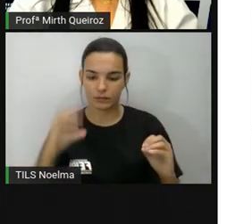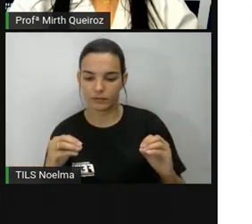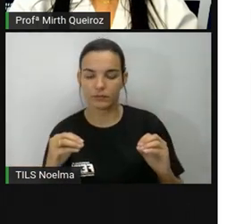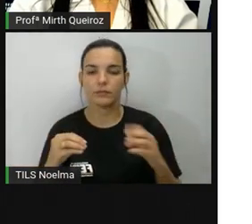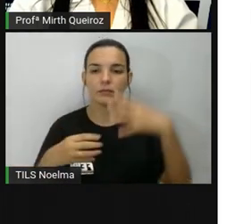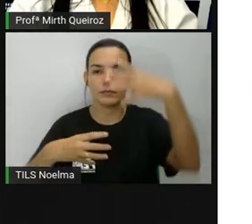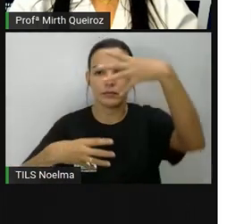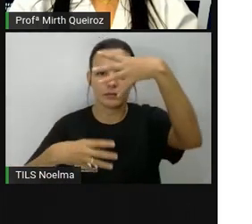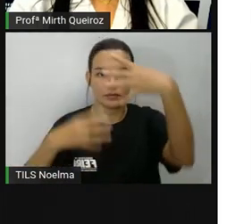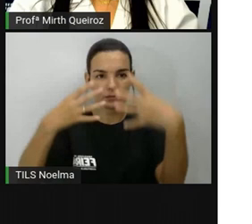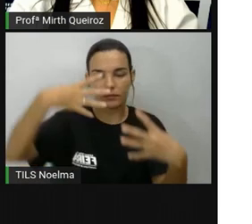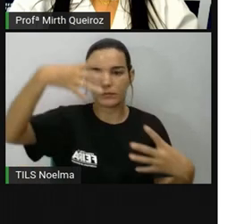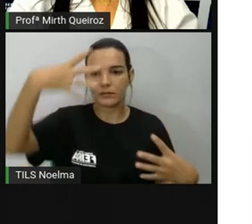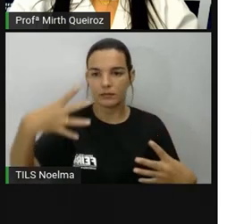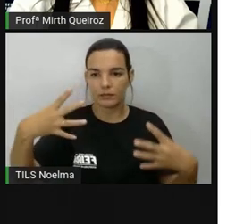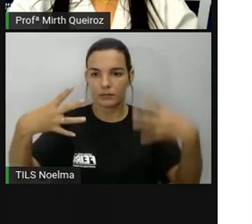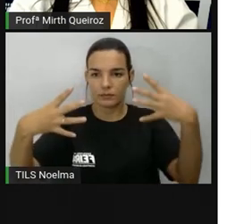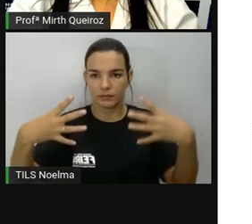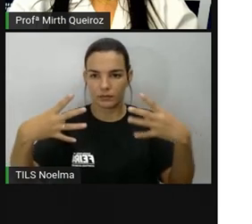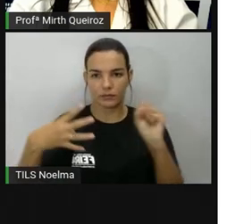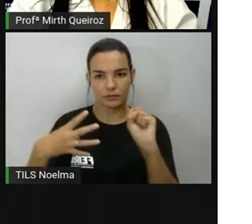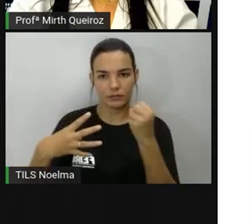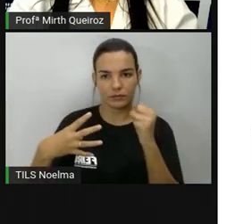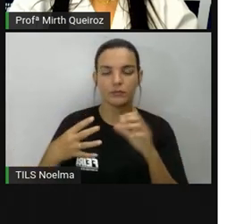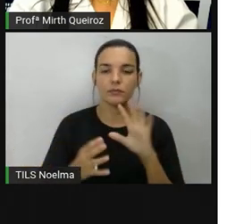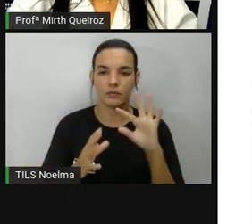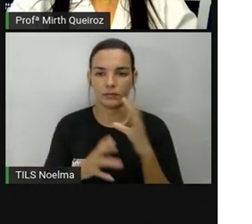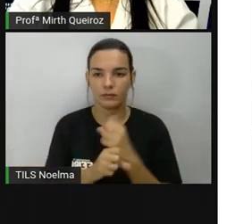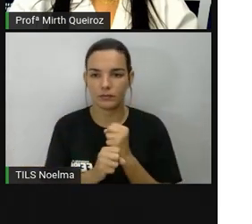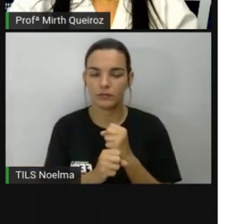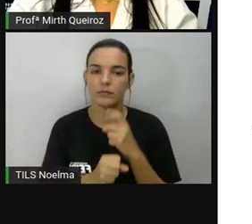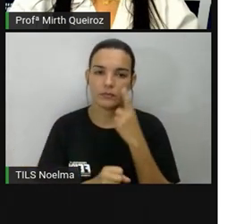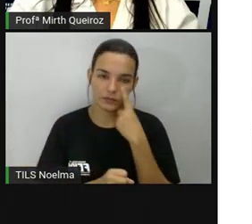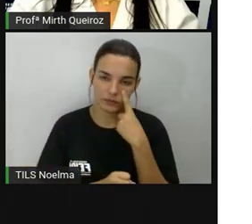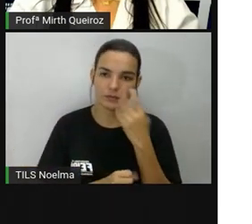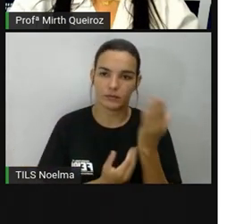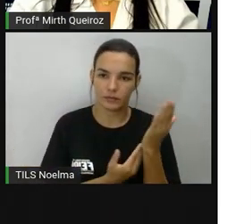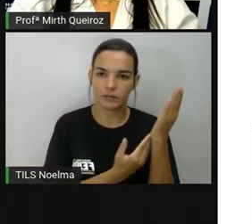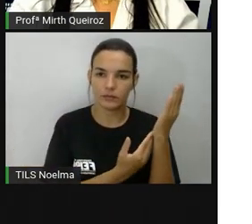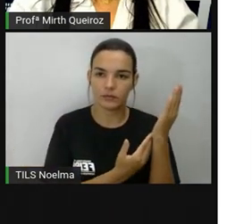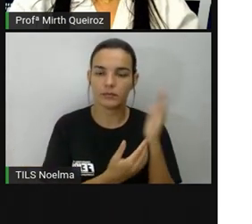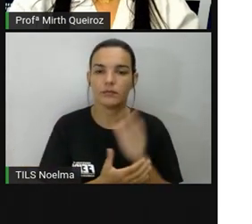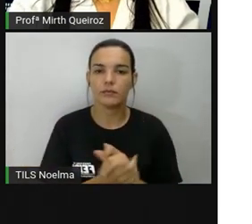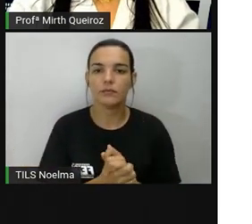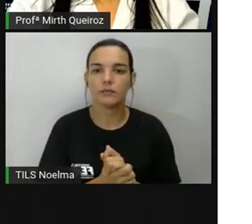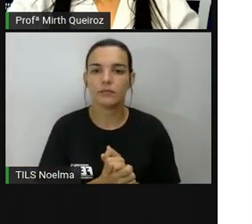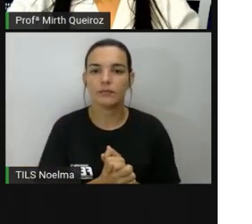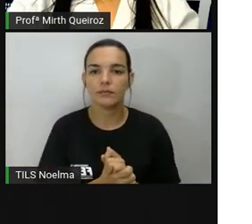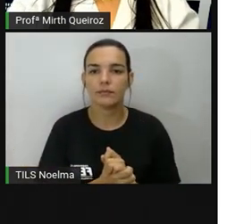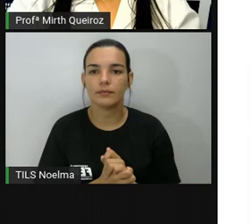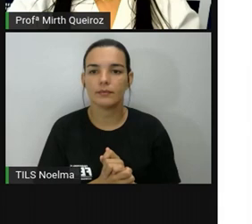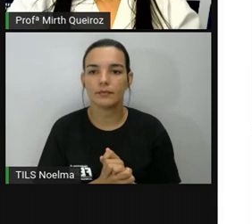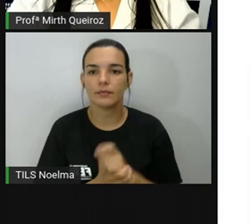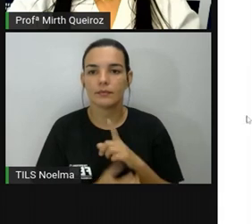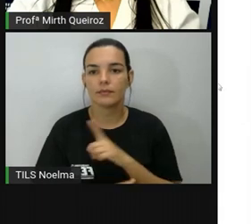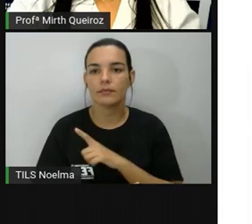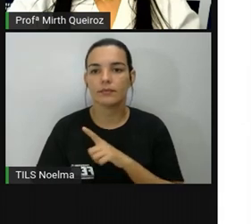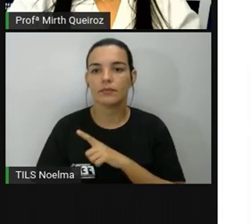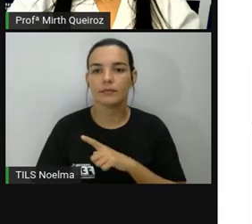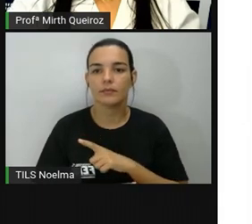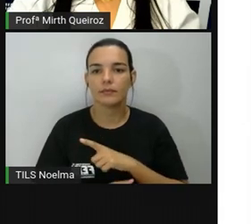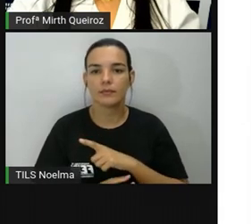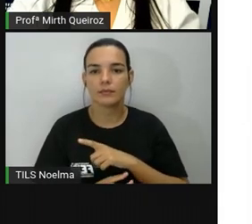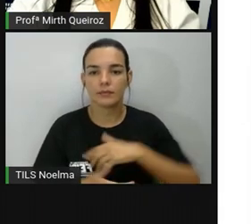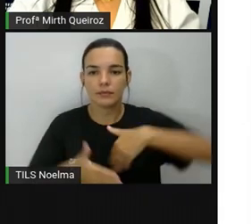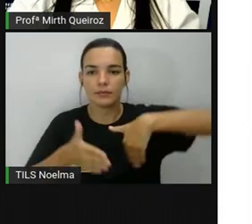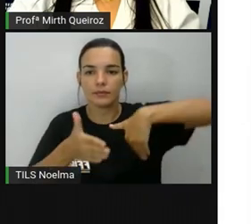Noroeste, sudoeste, nordeste e sudeste. Aqui nós temos um